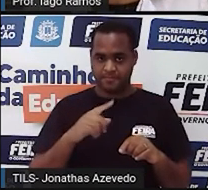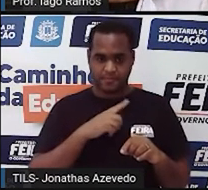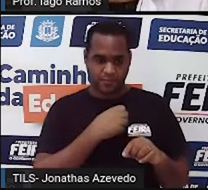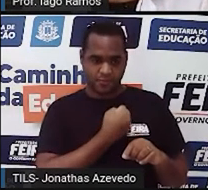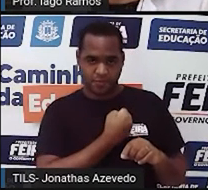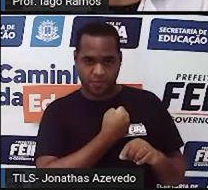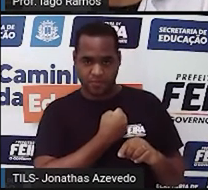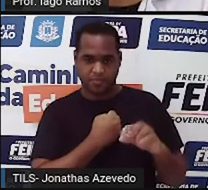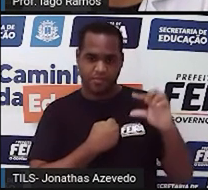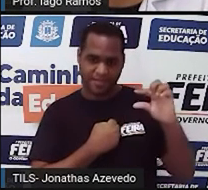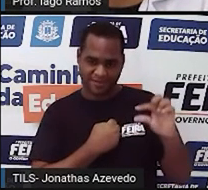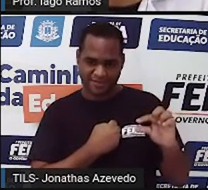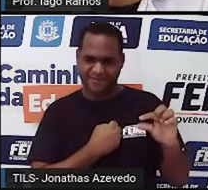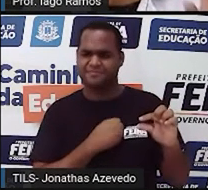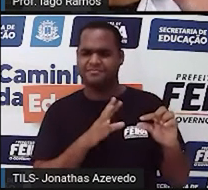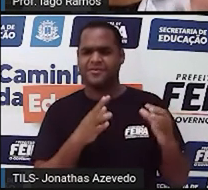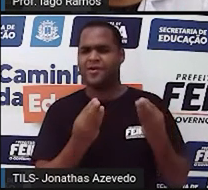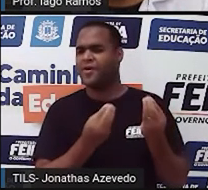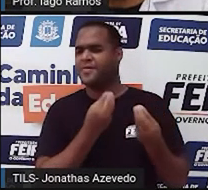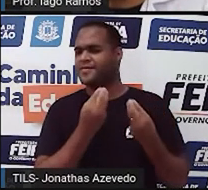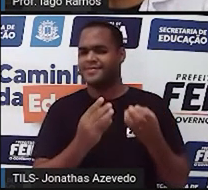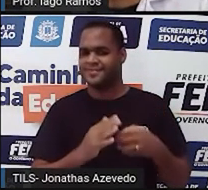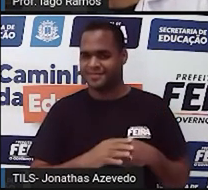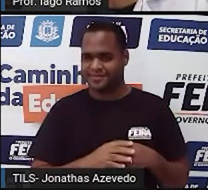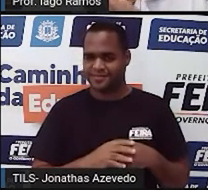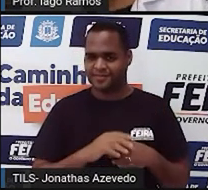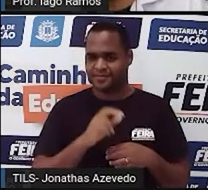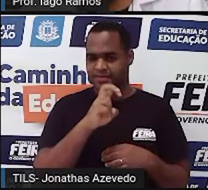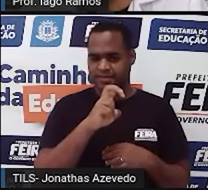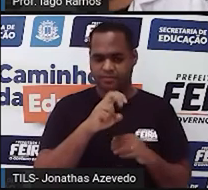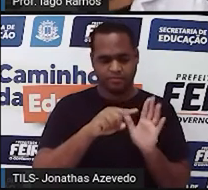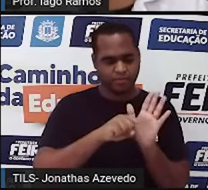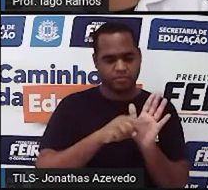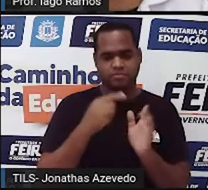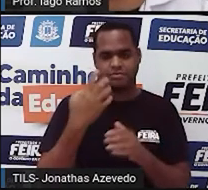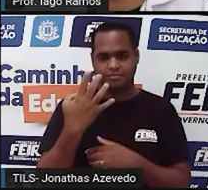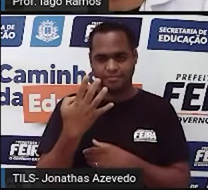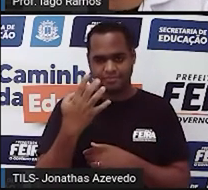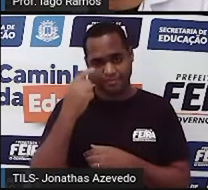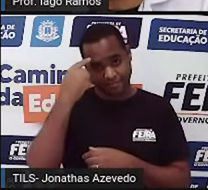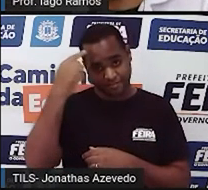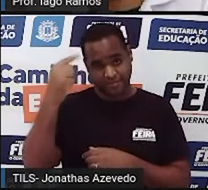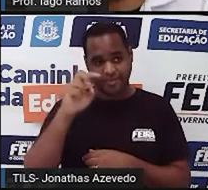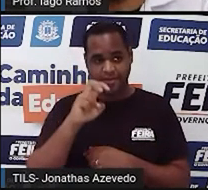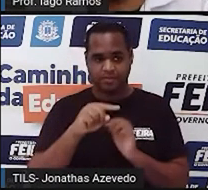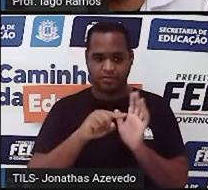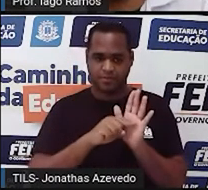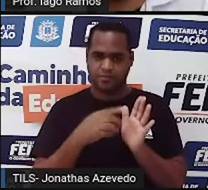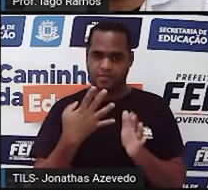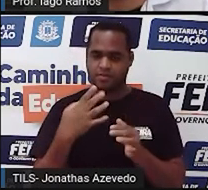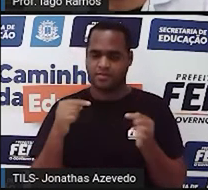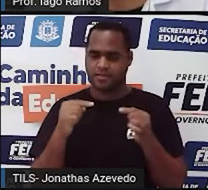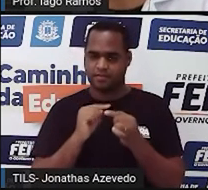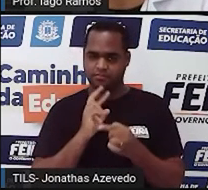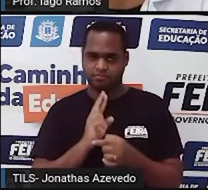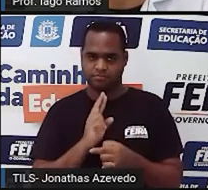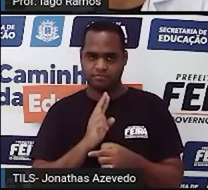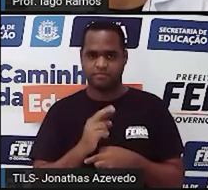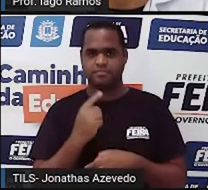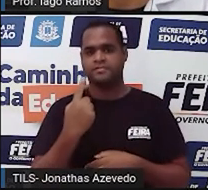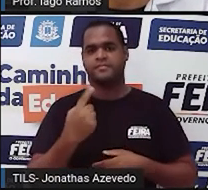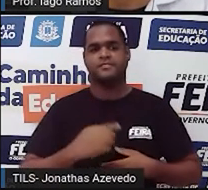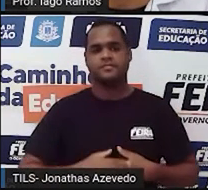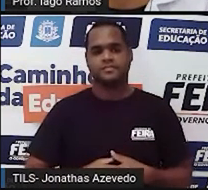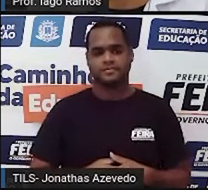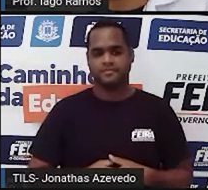menor. Como assim, professor? 5 menos 4. O resultado é 1. Se eu for tentar